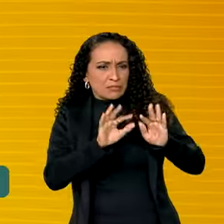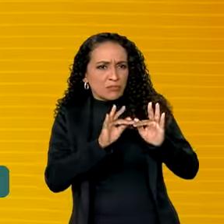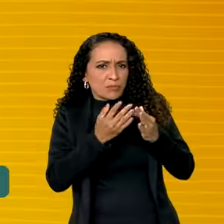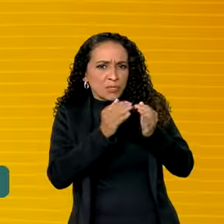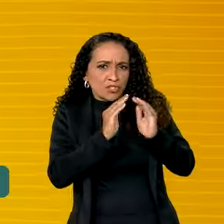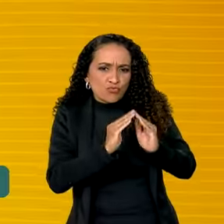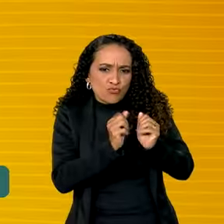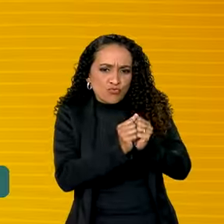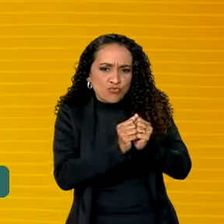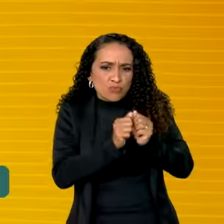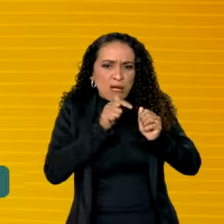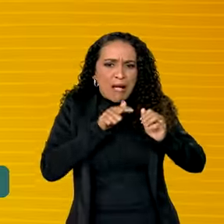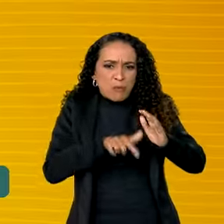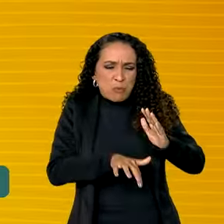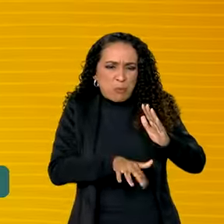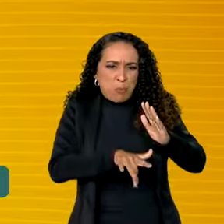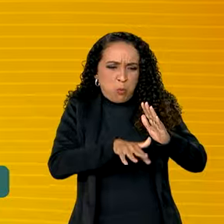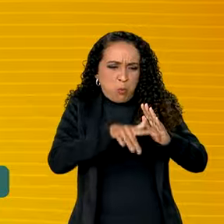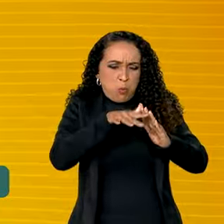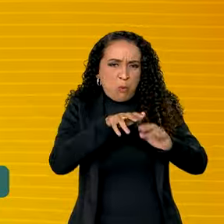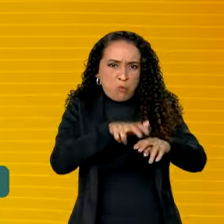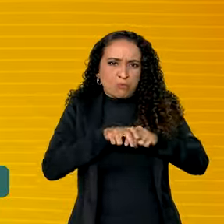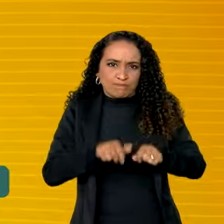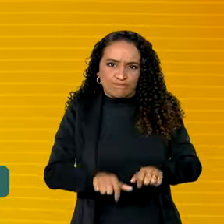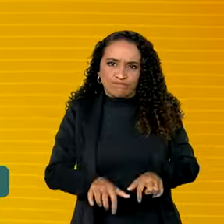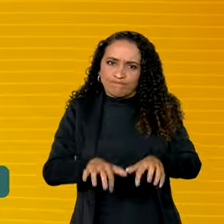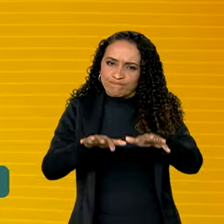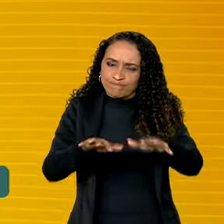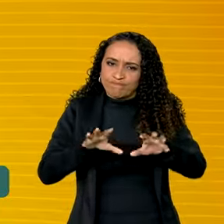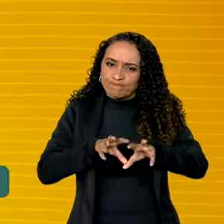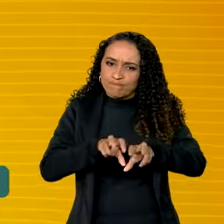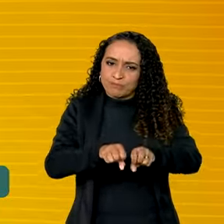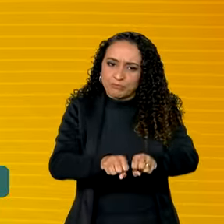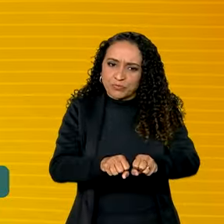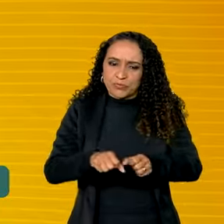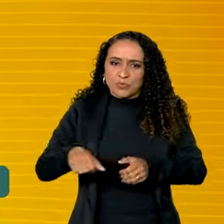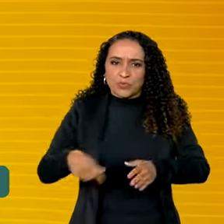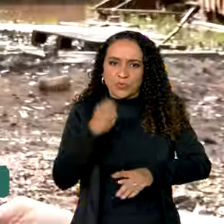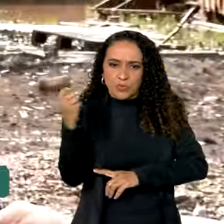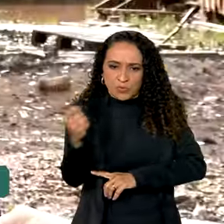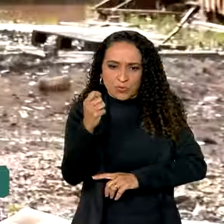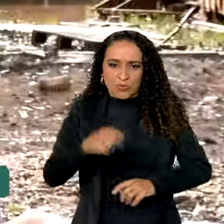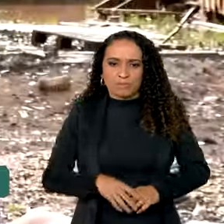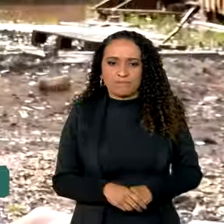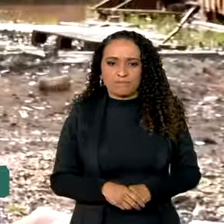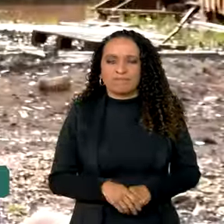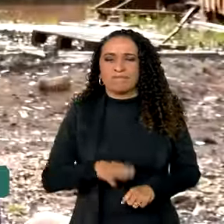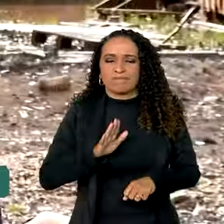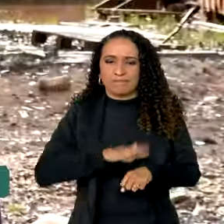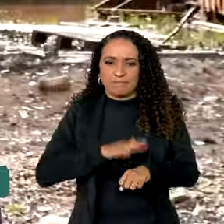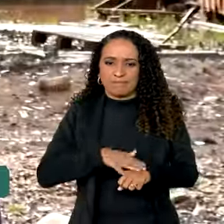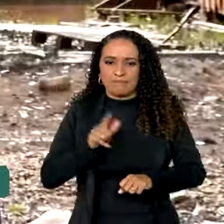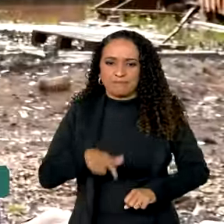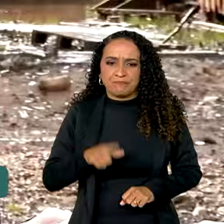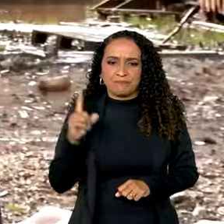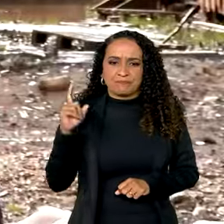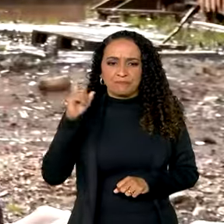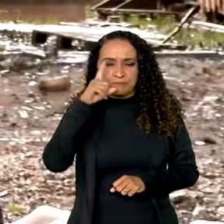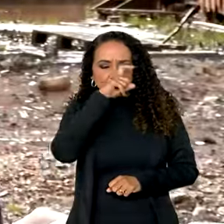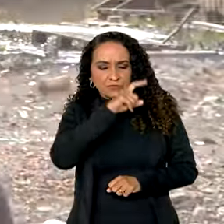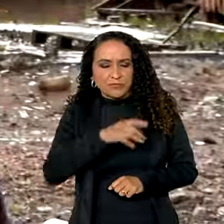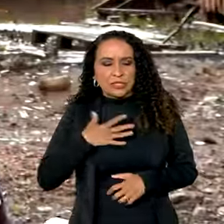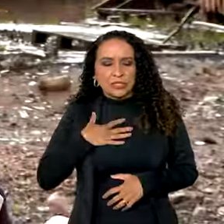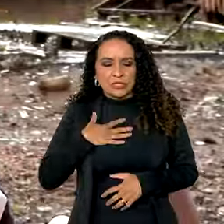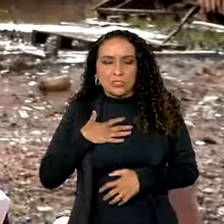Eldorado ficar embaixo d'água por causa das enchentes que atingiram o Rio Grande do Sul. A situação é bem difícil, sim,